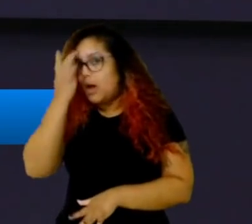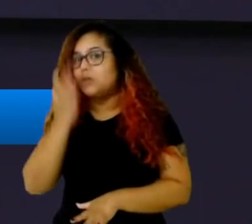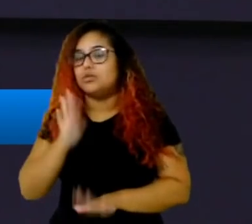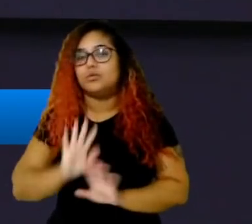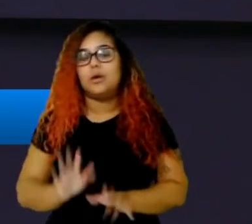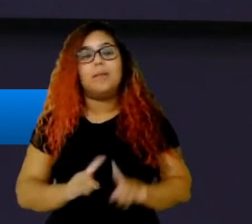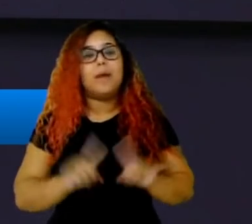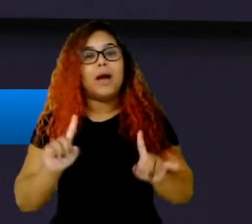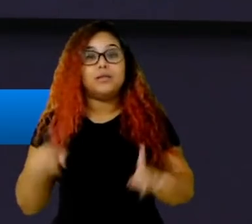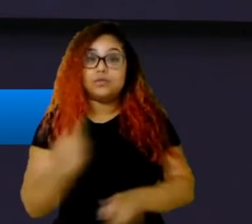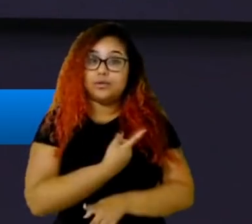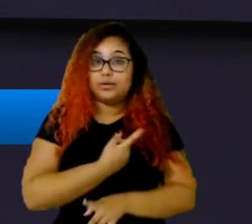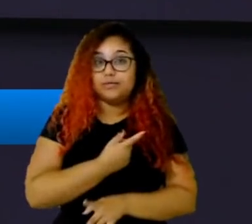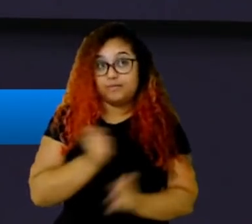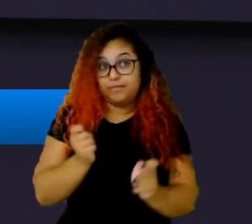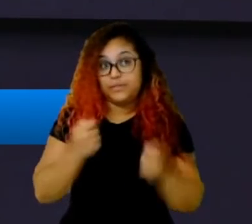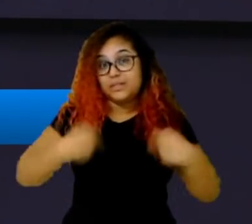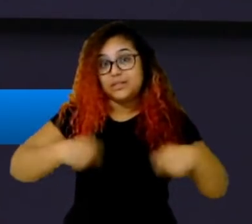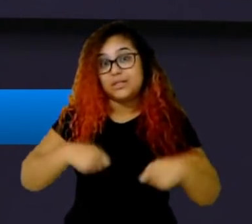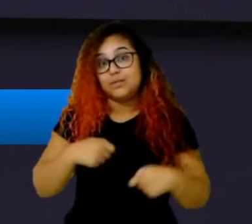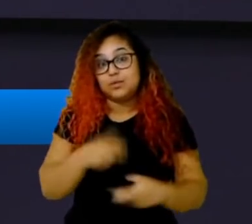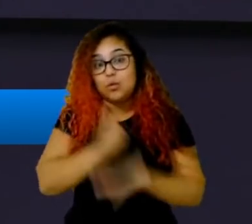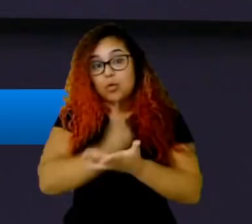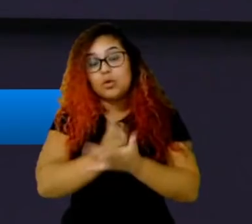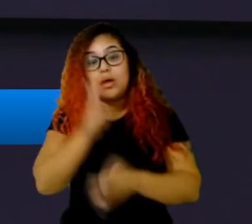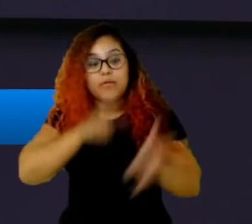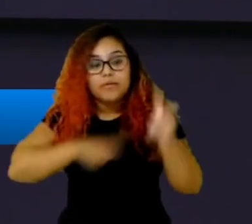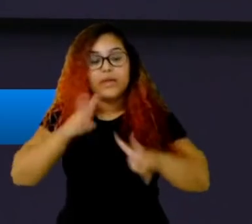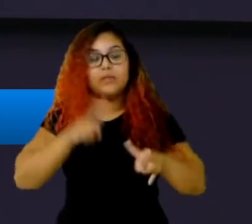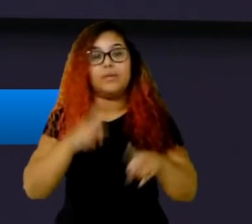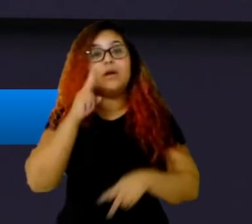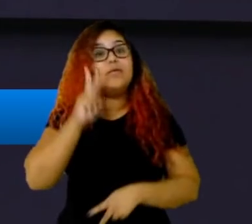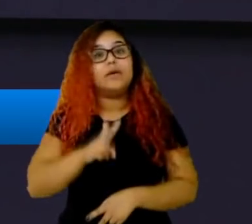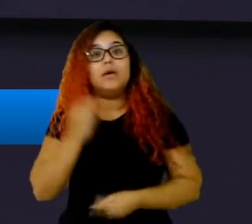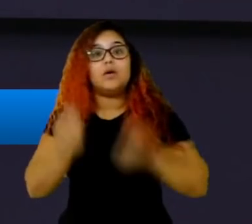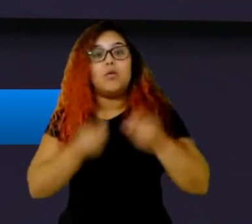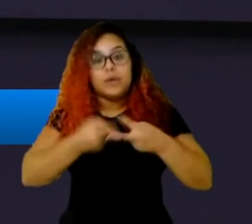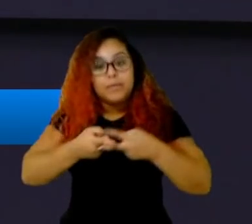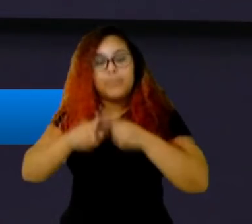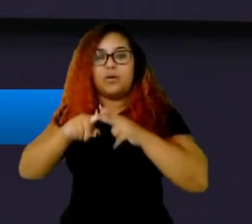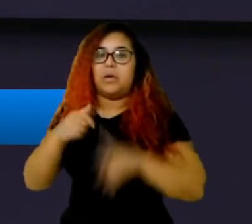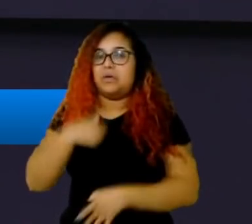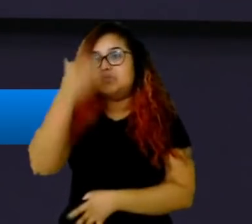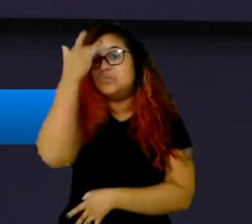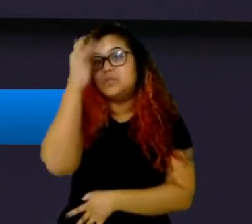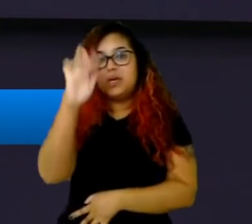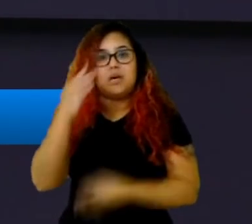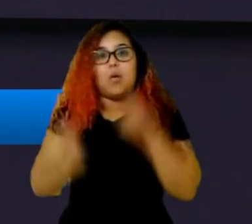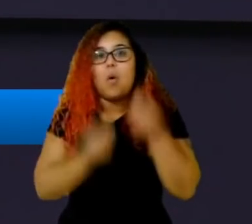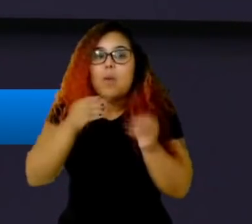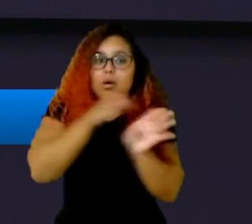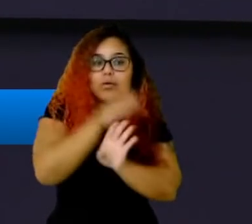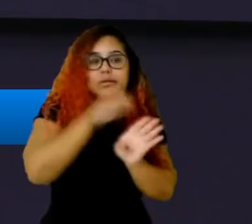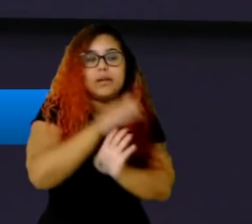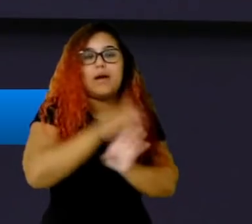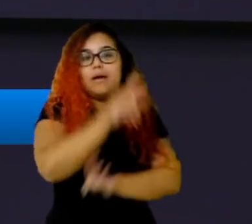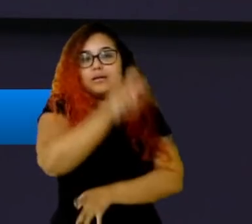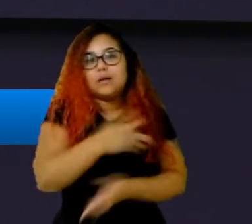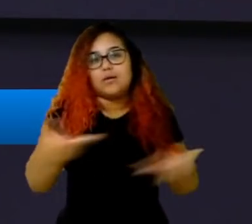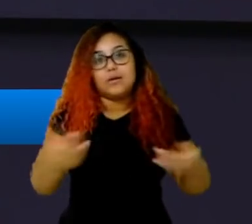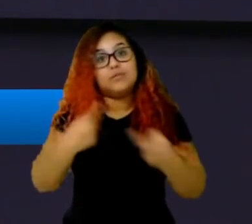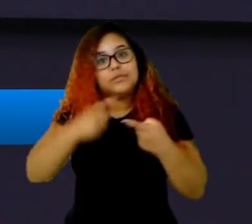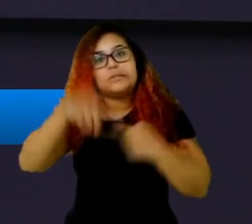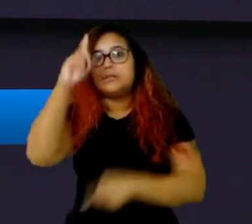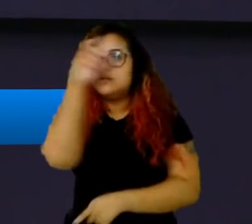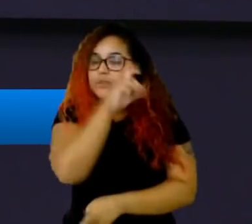como que vai ser resolvido esses problemas, eu não sei, eu não tenho um caminho, acho que, pra indicar pra eles realmente, tá uma situação complicada, tá difícil, quando eles